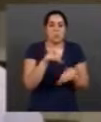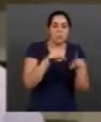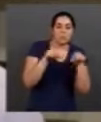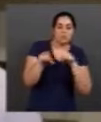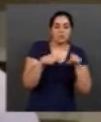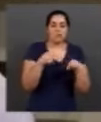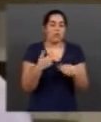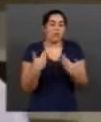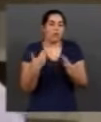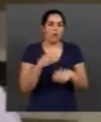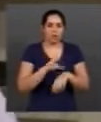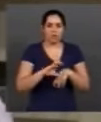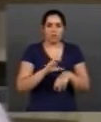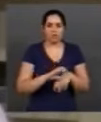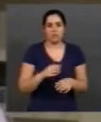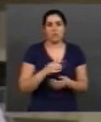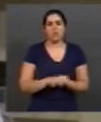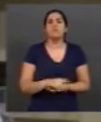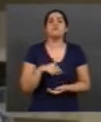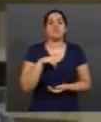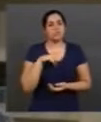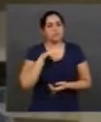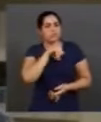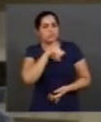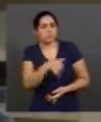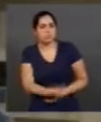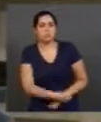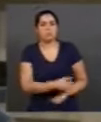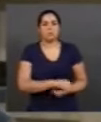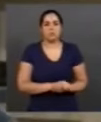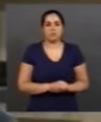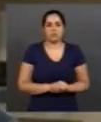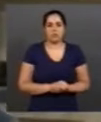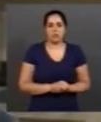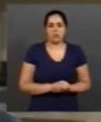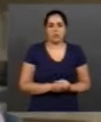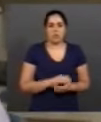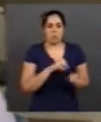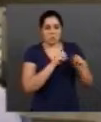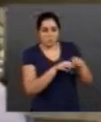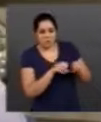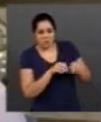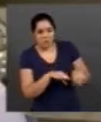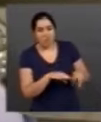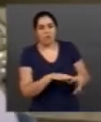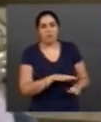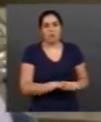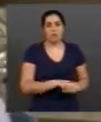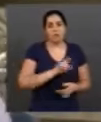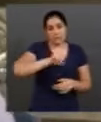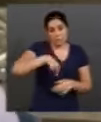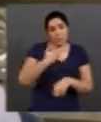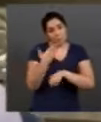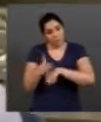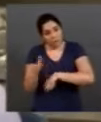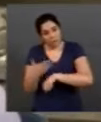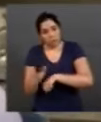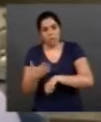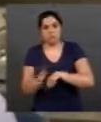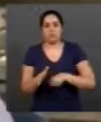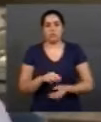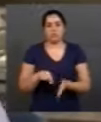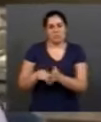do curso eu tive muita oportunidade tanto durante o ensino como as atividades desenvolvidas em